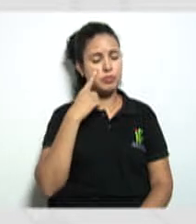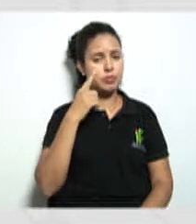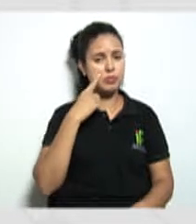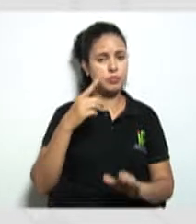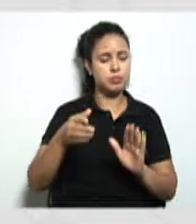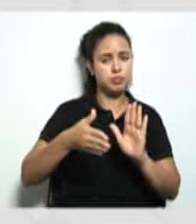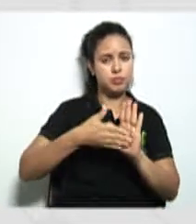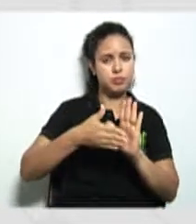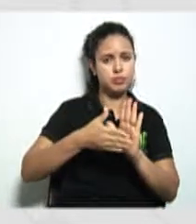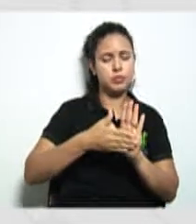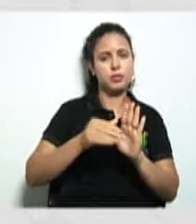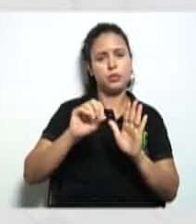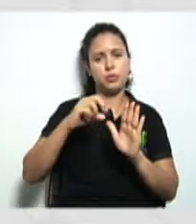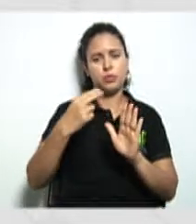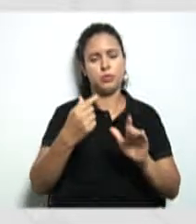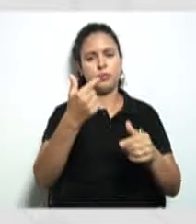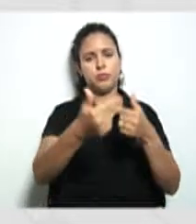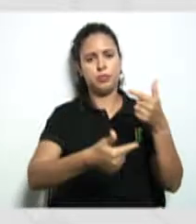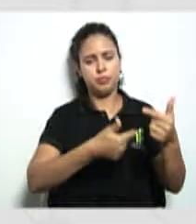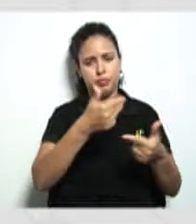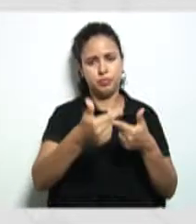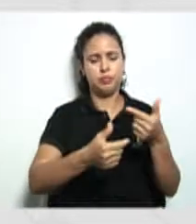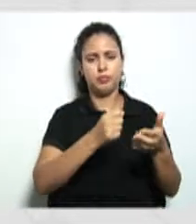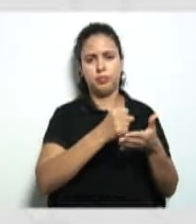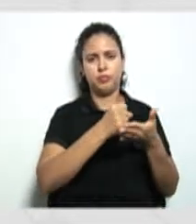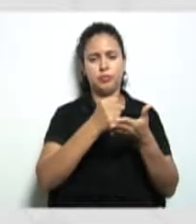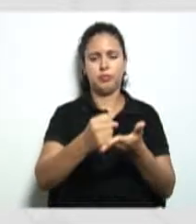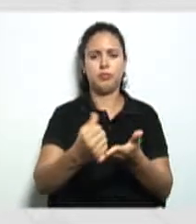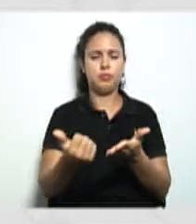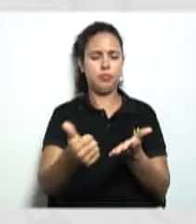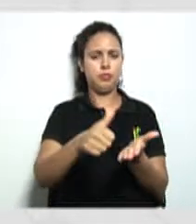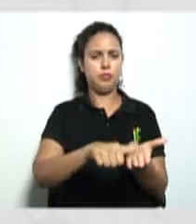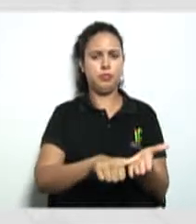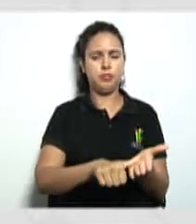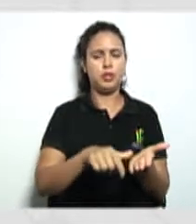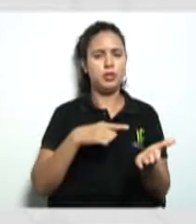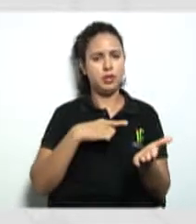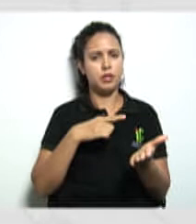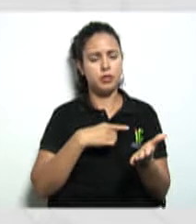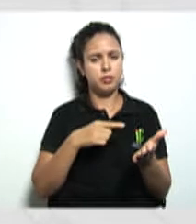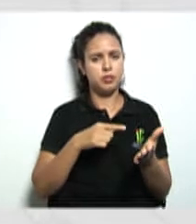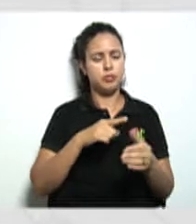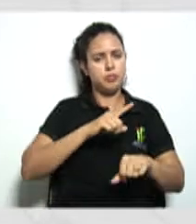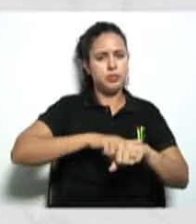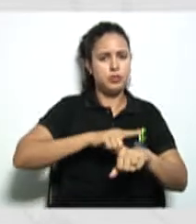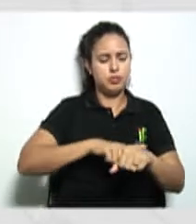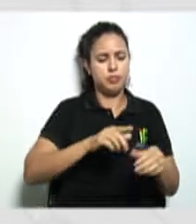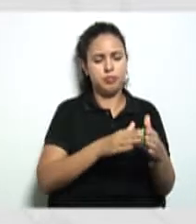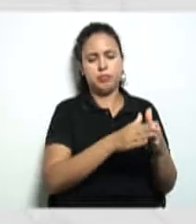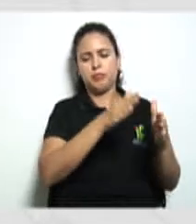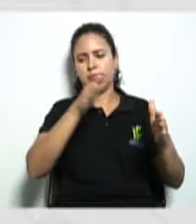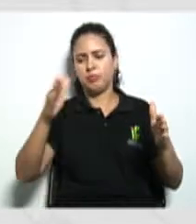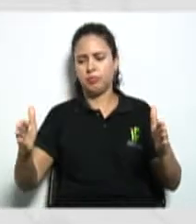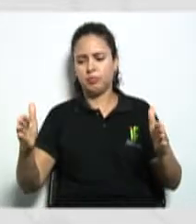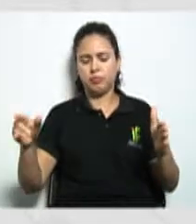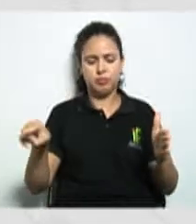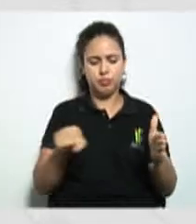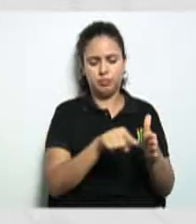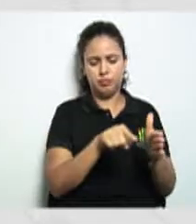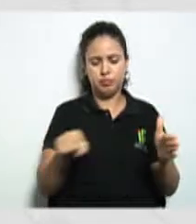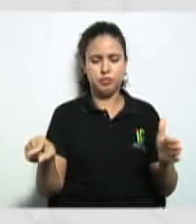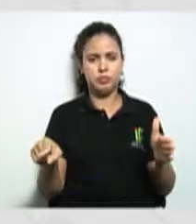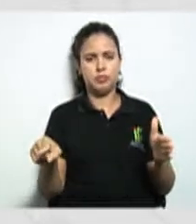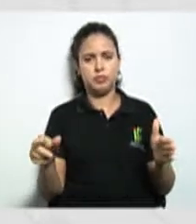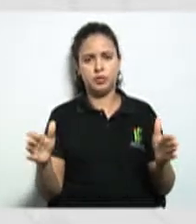ou da atividade que ela vai prestar aos seus cooperados ela tem um tempo que é determinado terminou